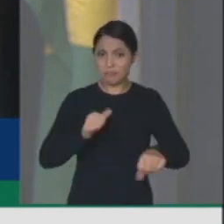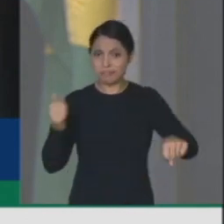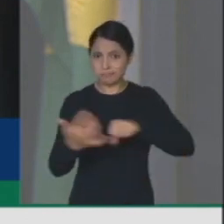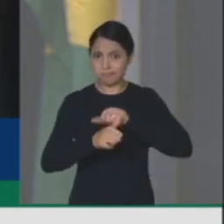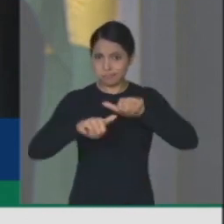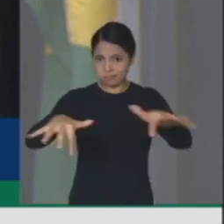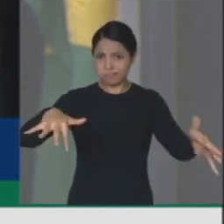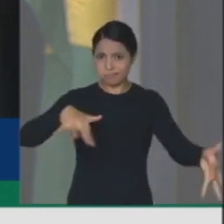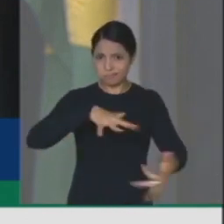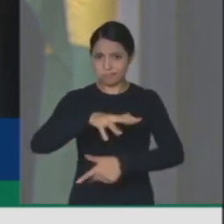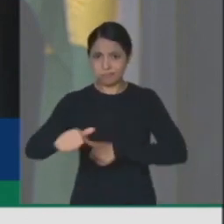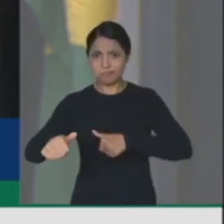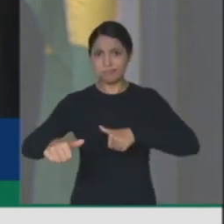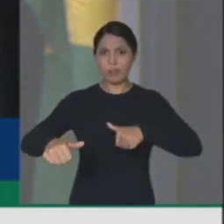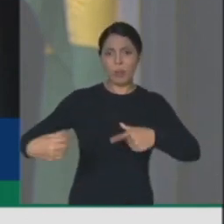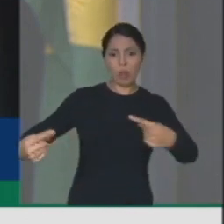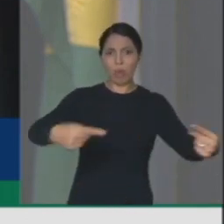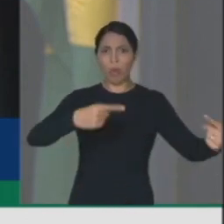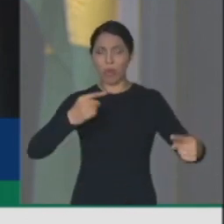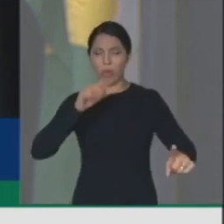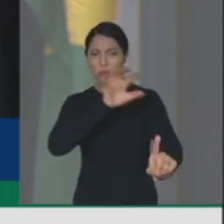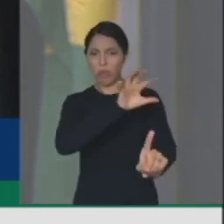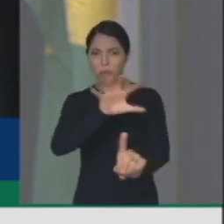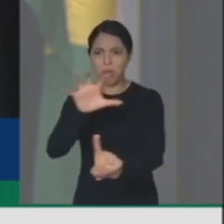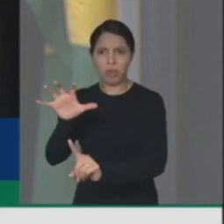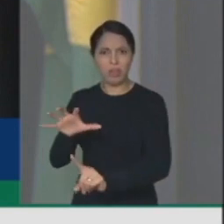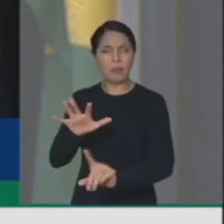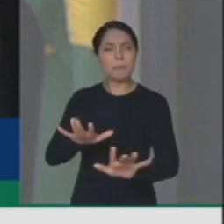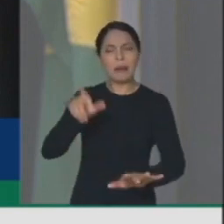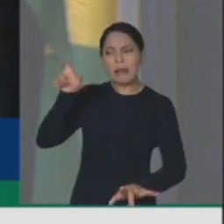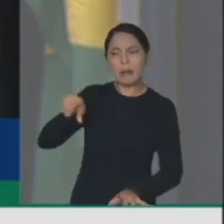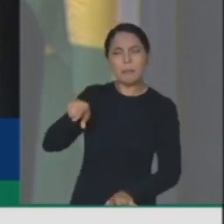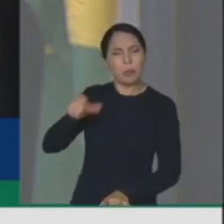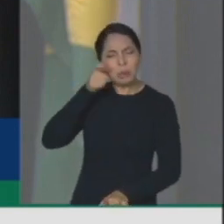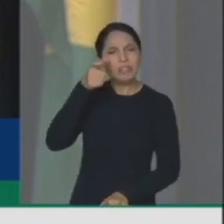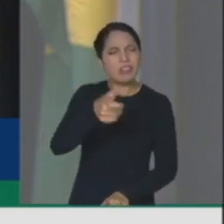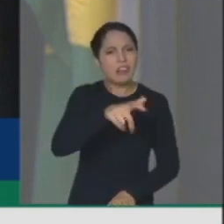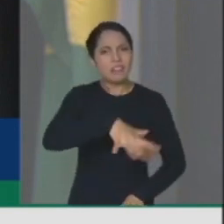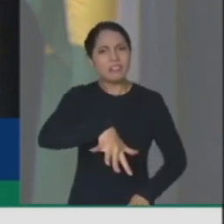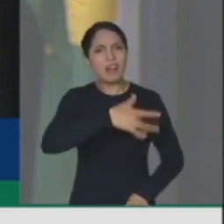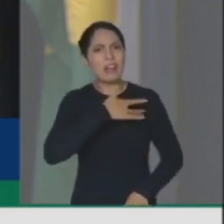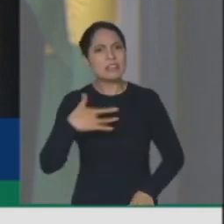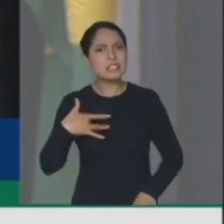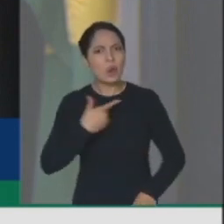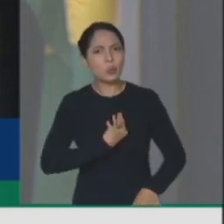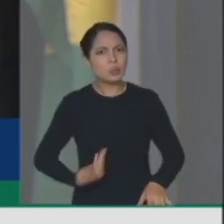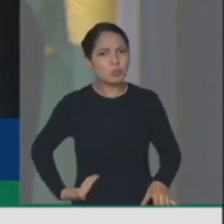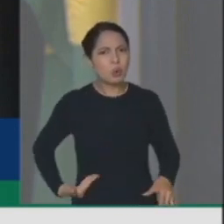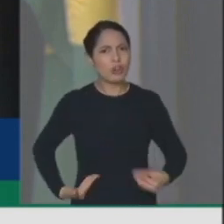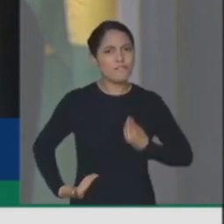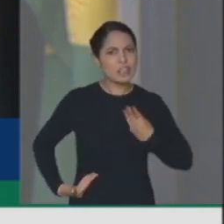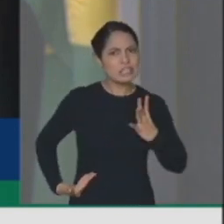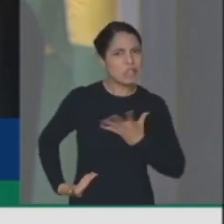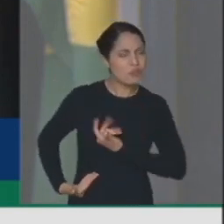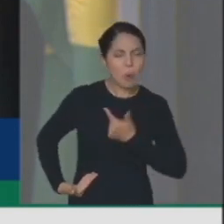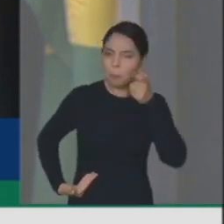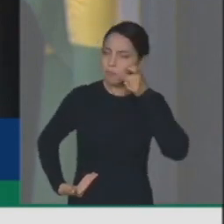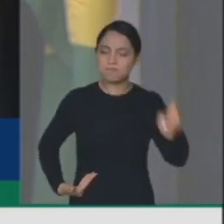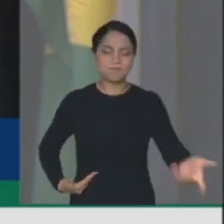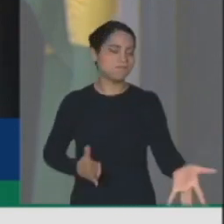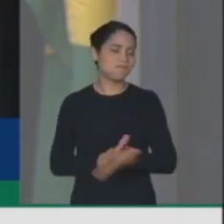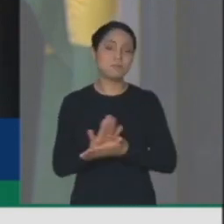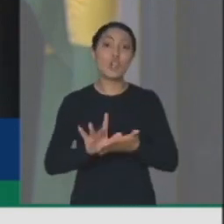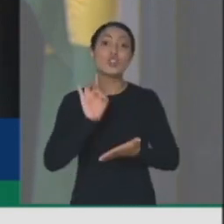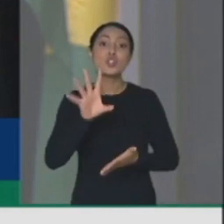de pessoas que não têm interesse na saúde pública, interesse de salvar vidas, mas sim interesses